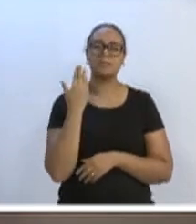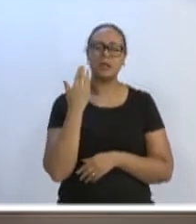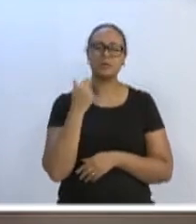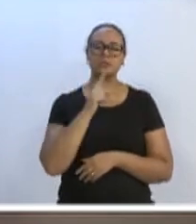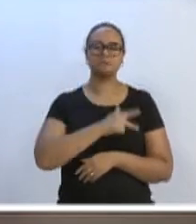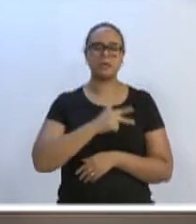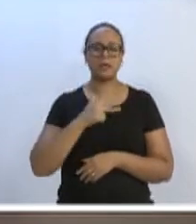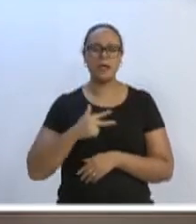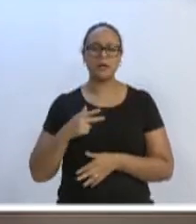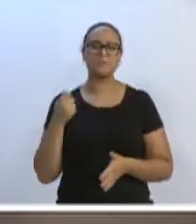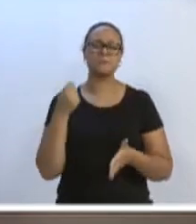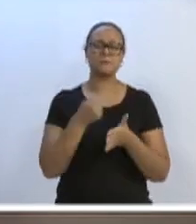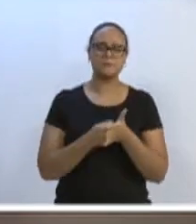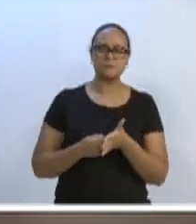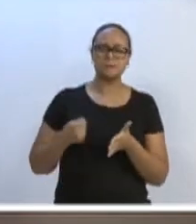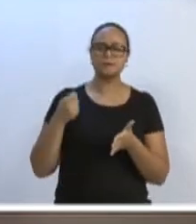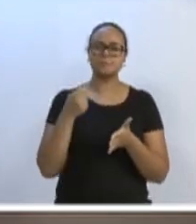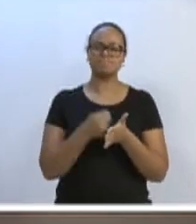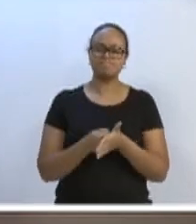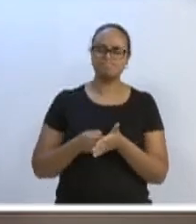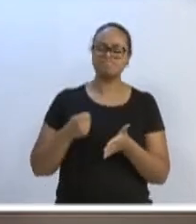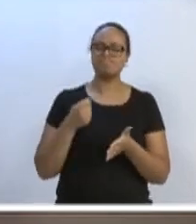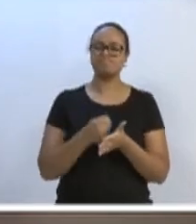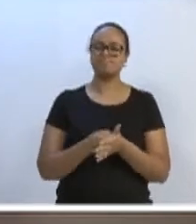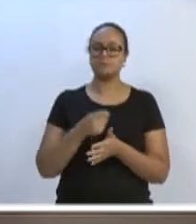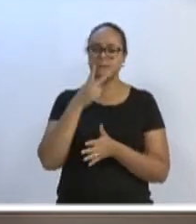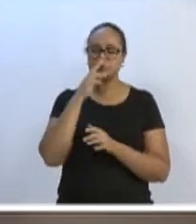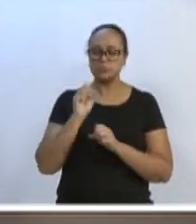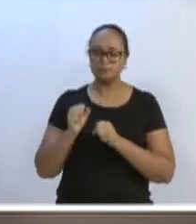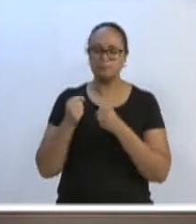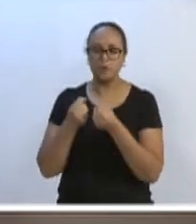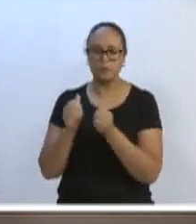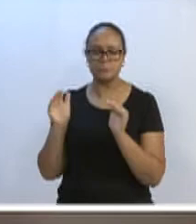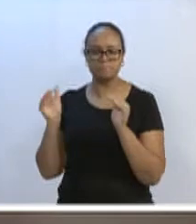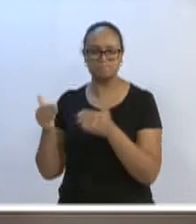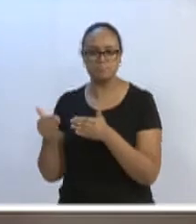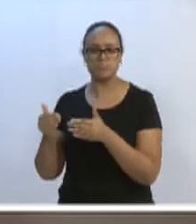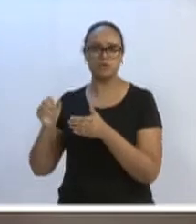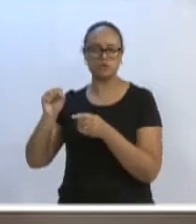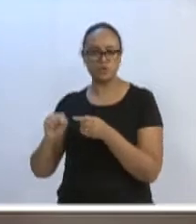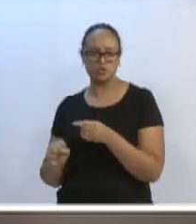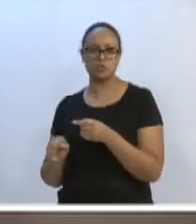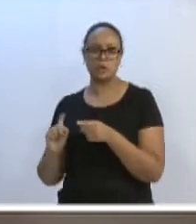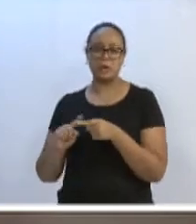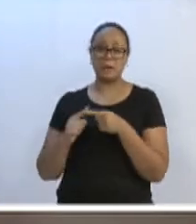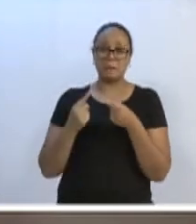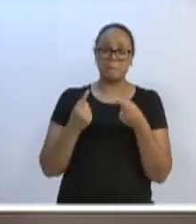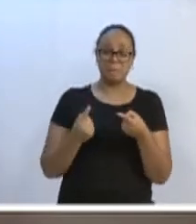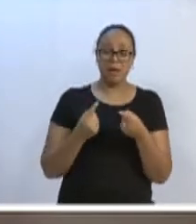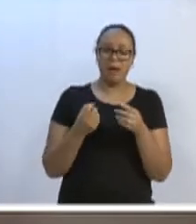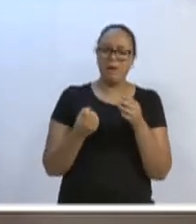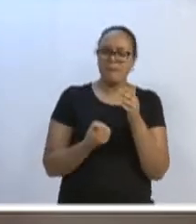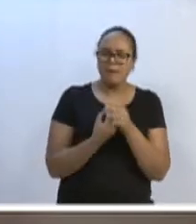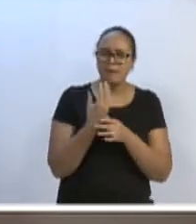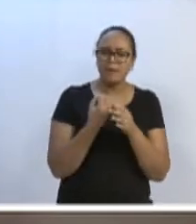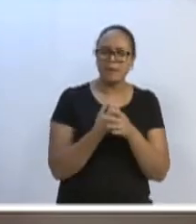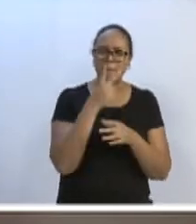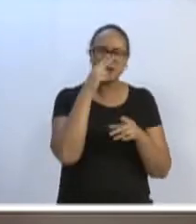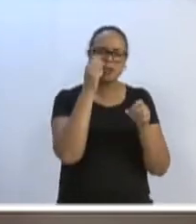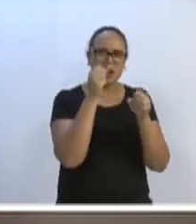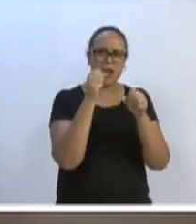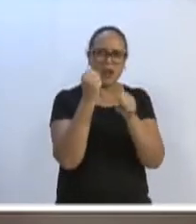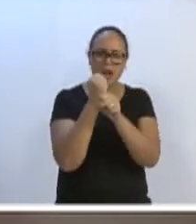Clárnubi, muito lutou pela nossa região, muito lutou. Na época em ele era prefeito da nossa cidade, fez a nova ala do Hospital Santo Antônio, a